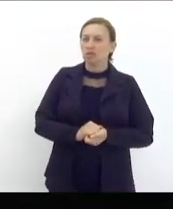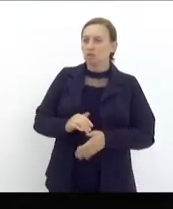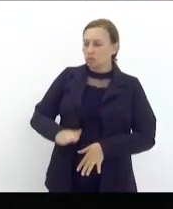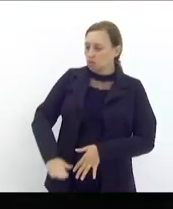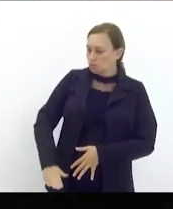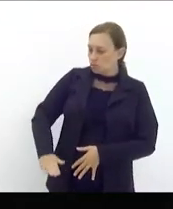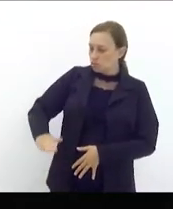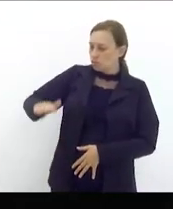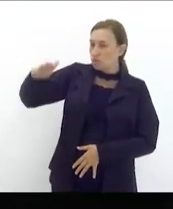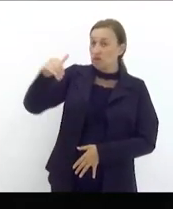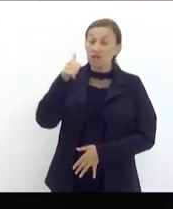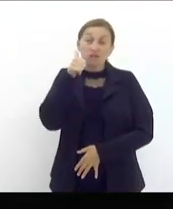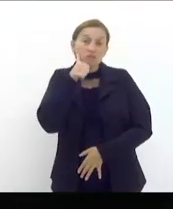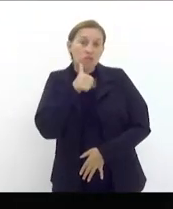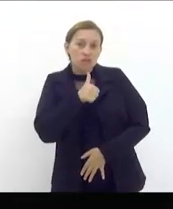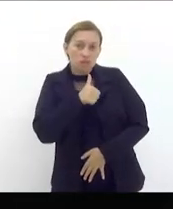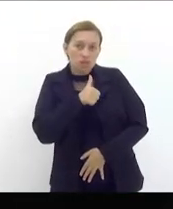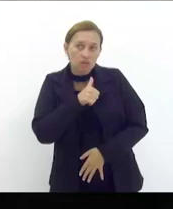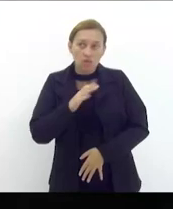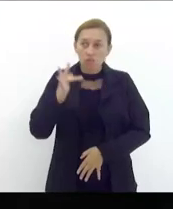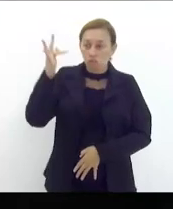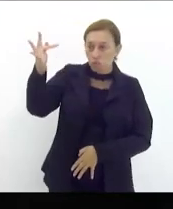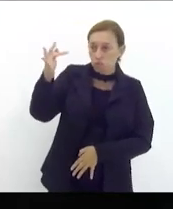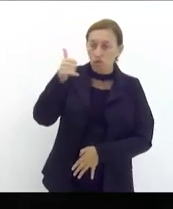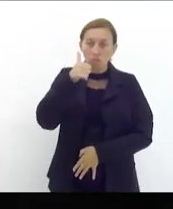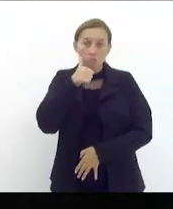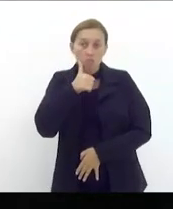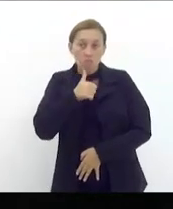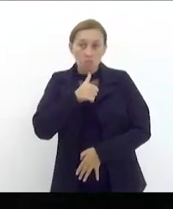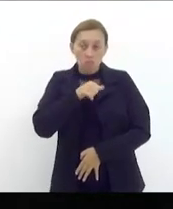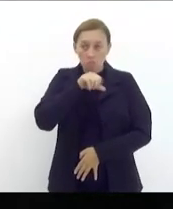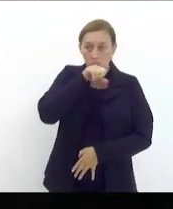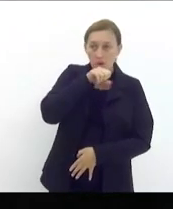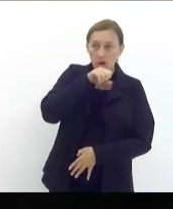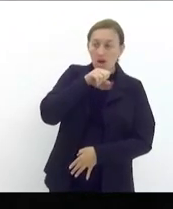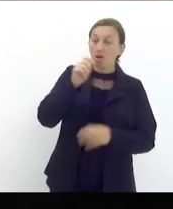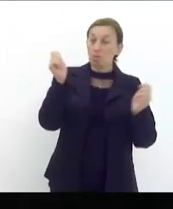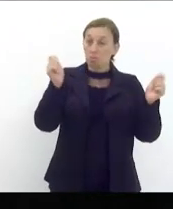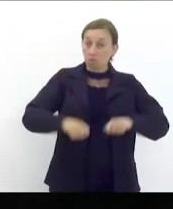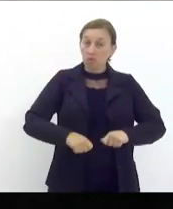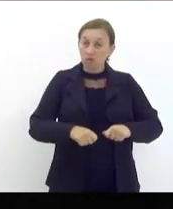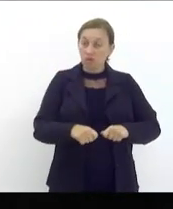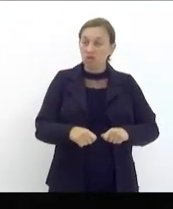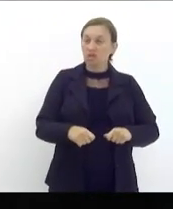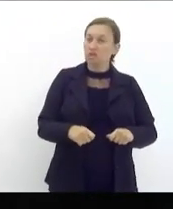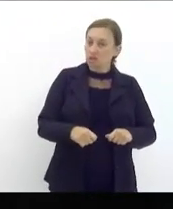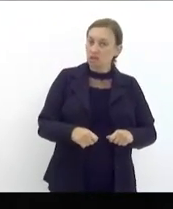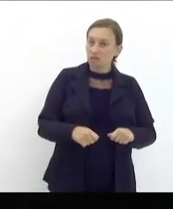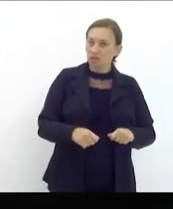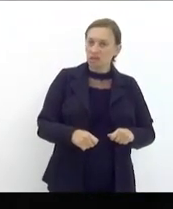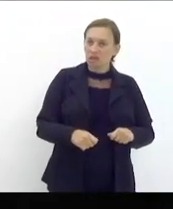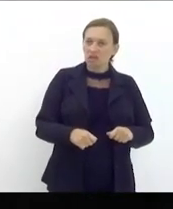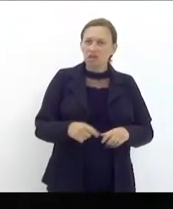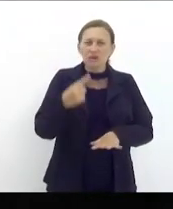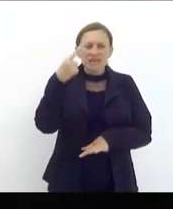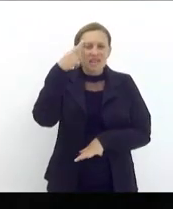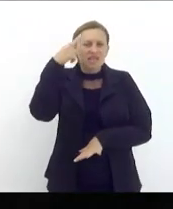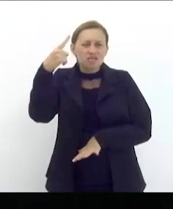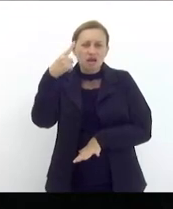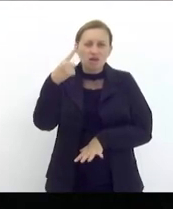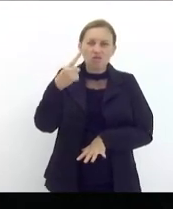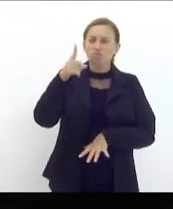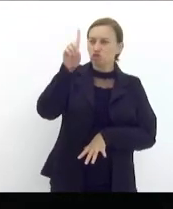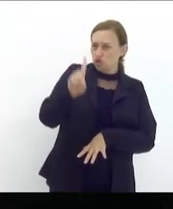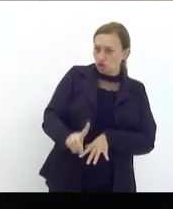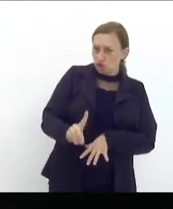futura mulher, que possa ter ali a possibilidade de construir a sua ideia sobre os